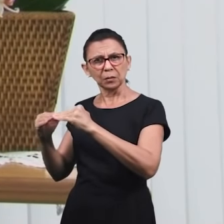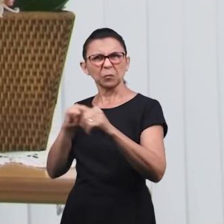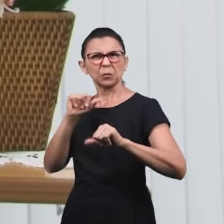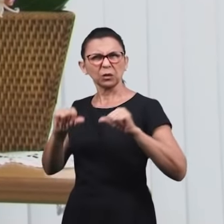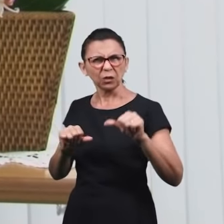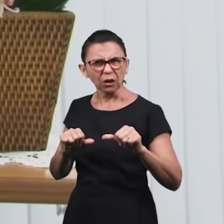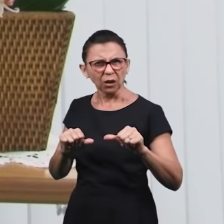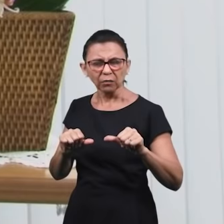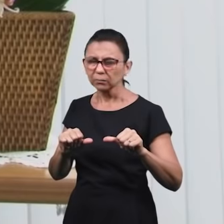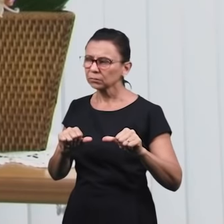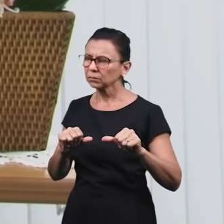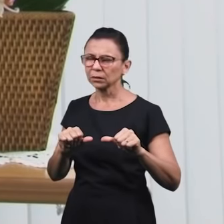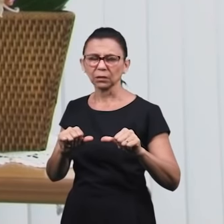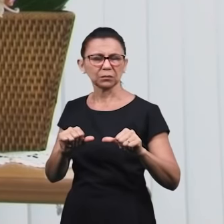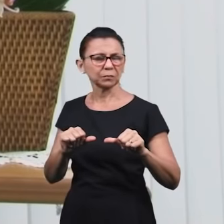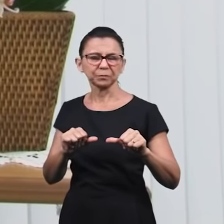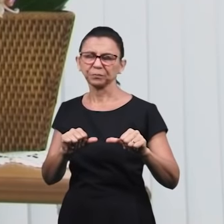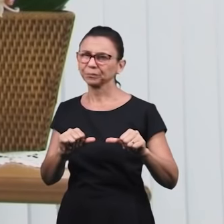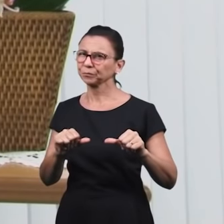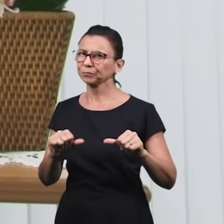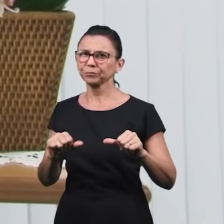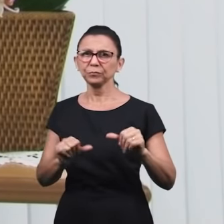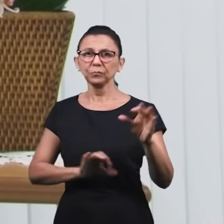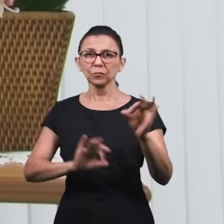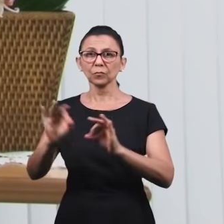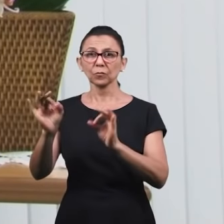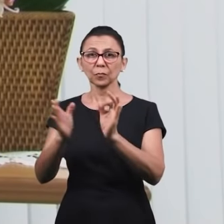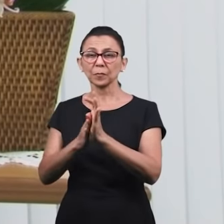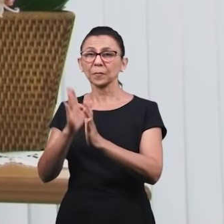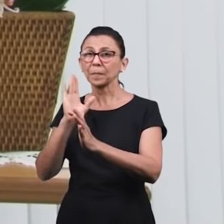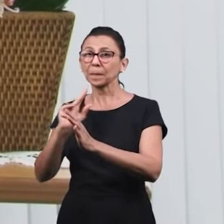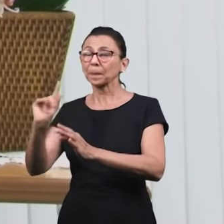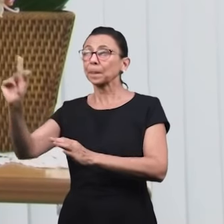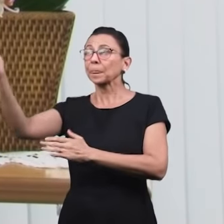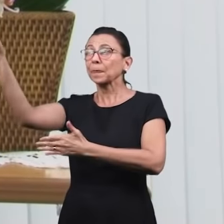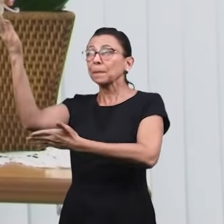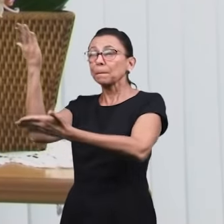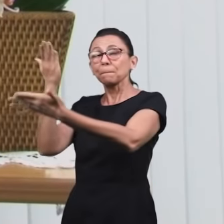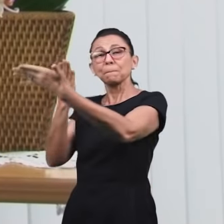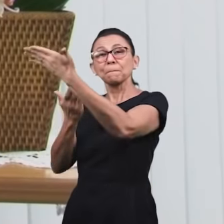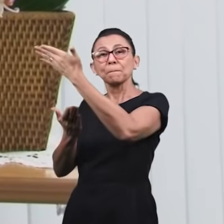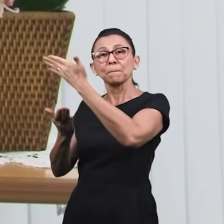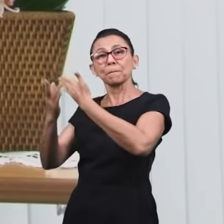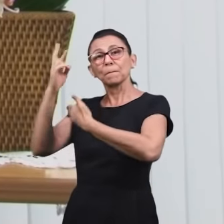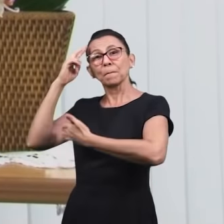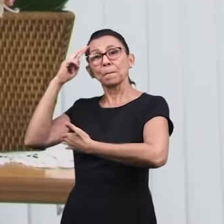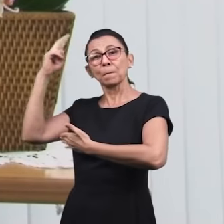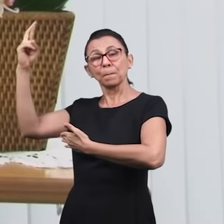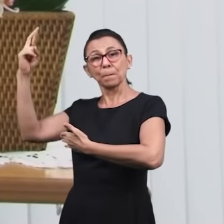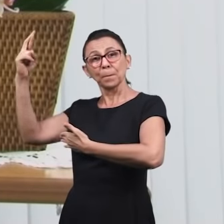tem um governo, só tem um púlpito, ele é único e vem do alto, e vem da eternidade.